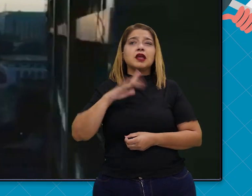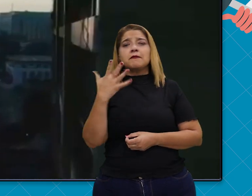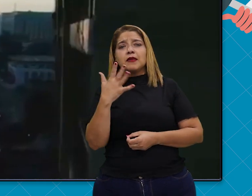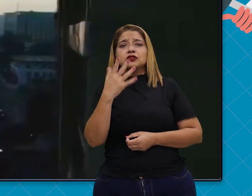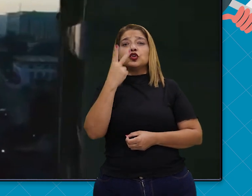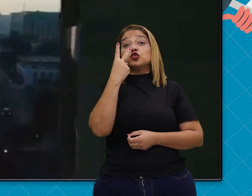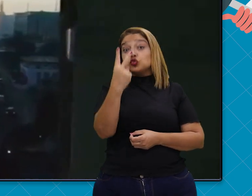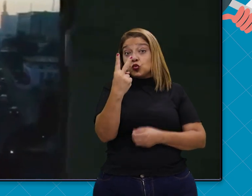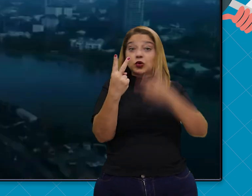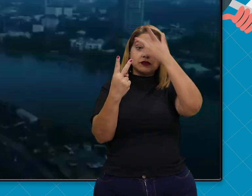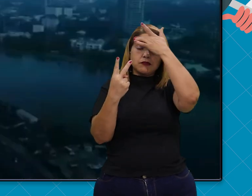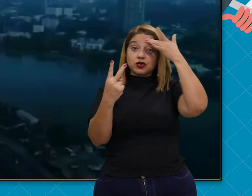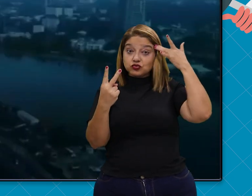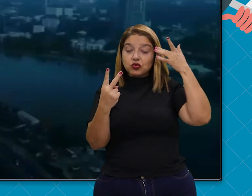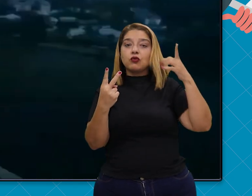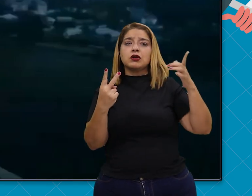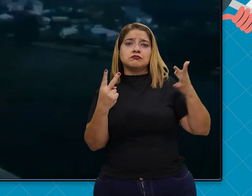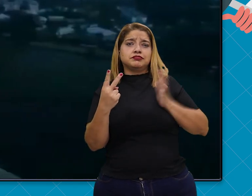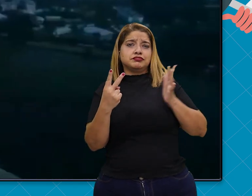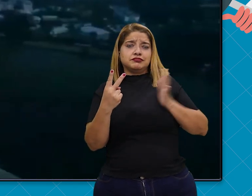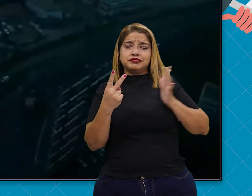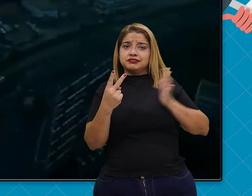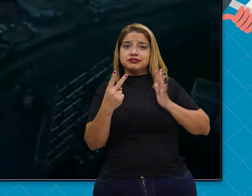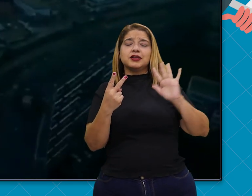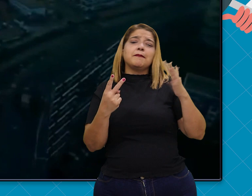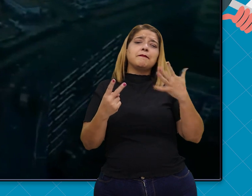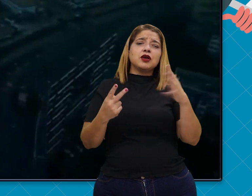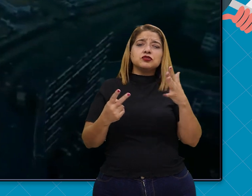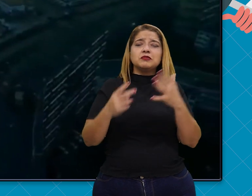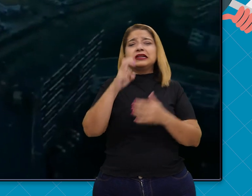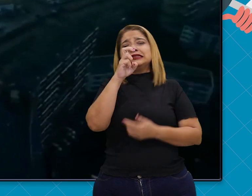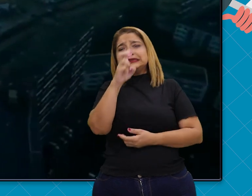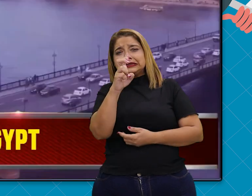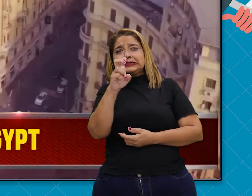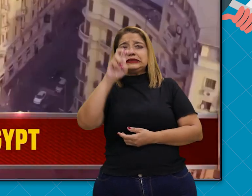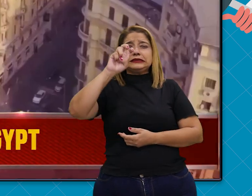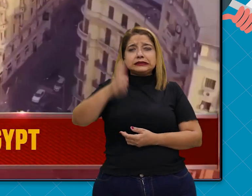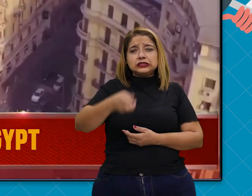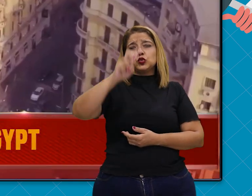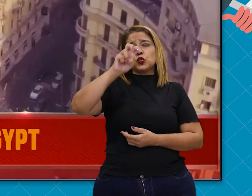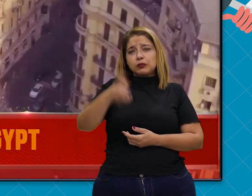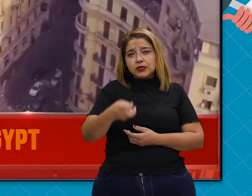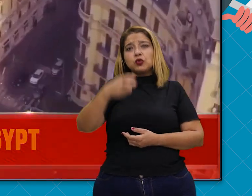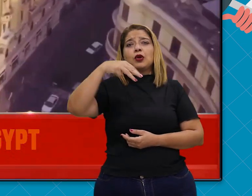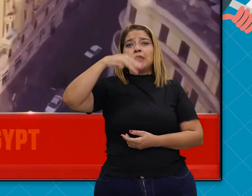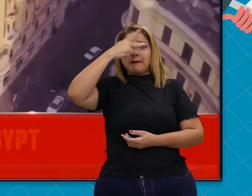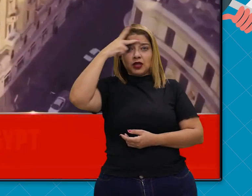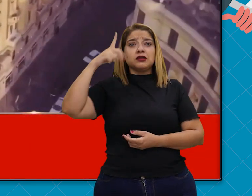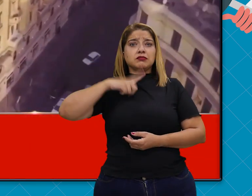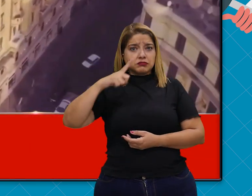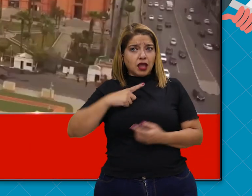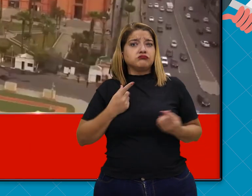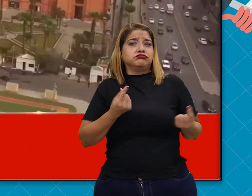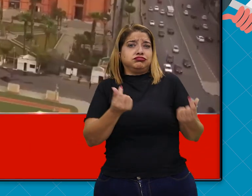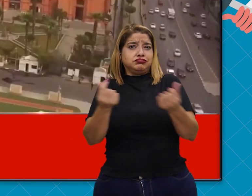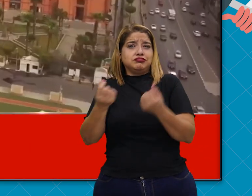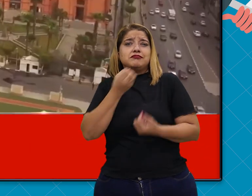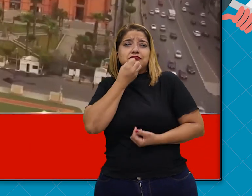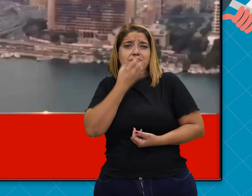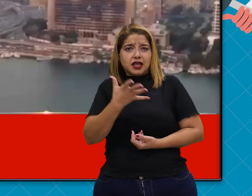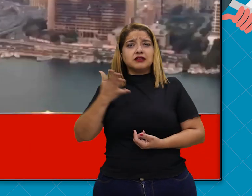bilionários e mais de 5 mil milionários. Chegamos ao nosso top 3 das cidades